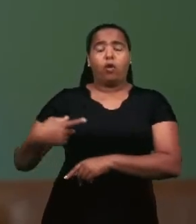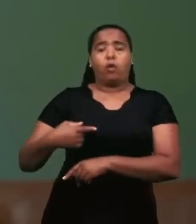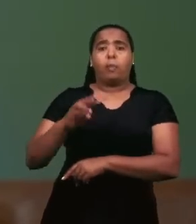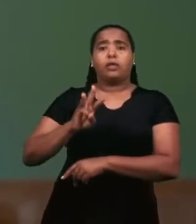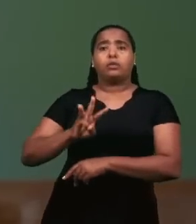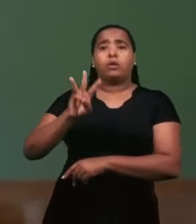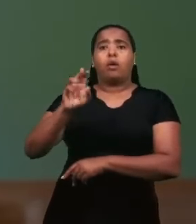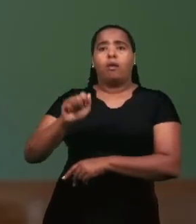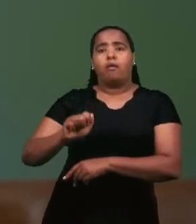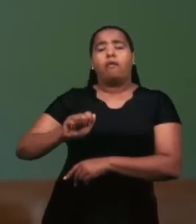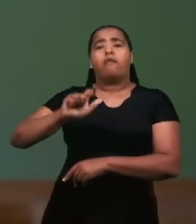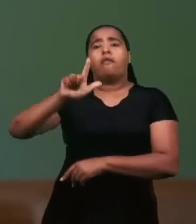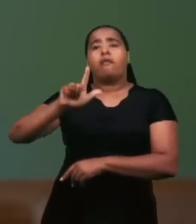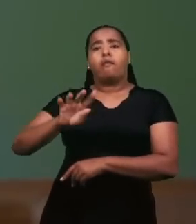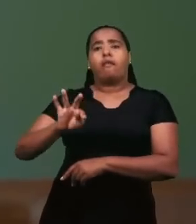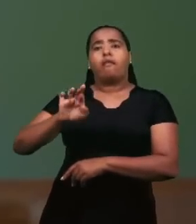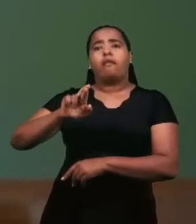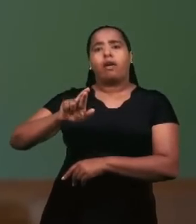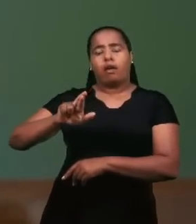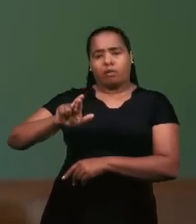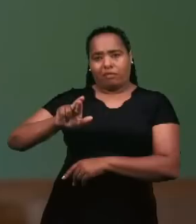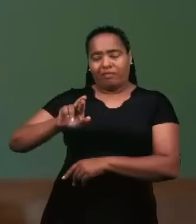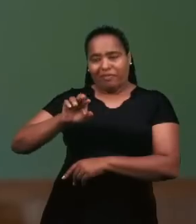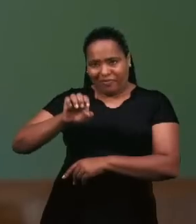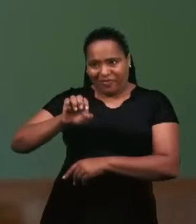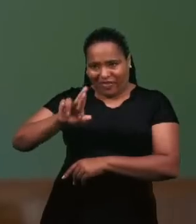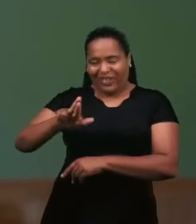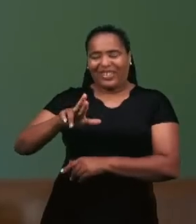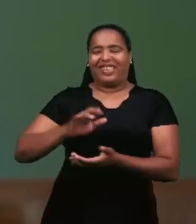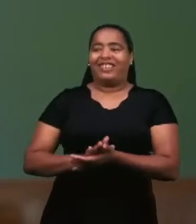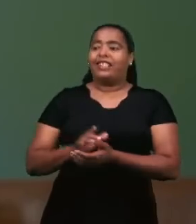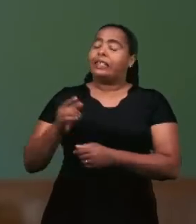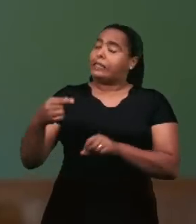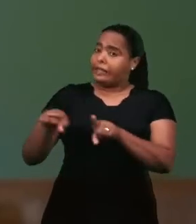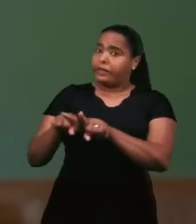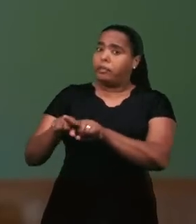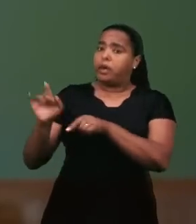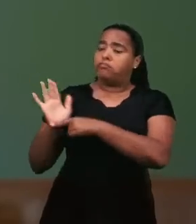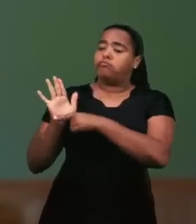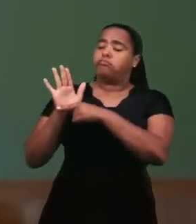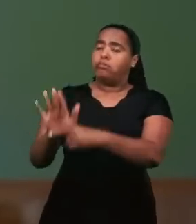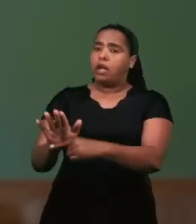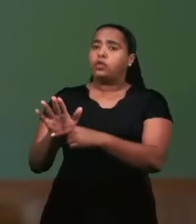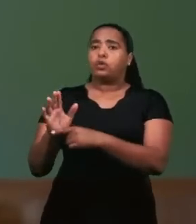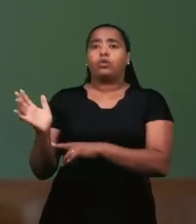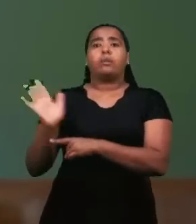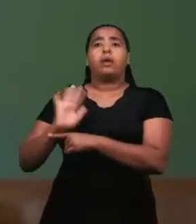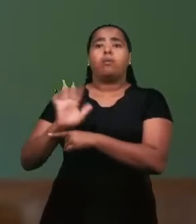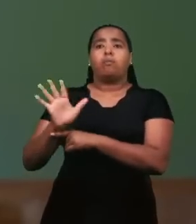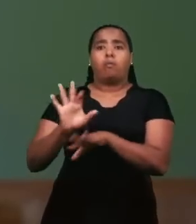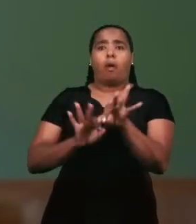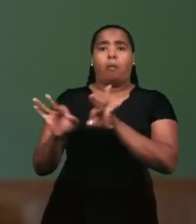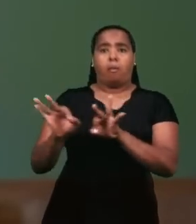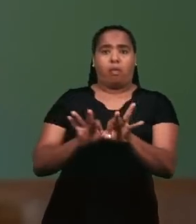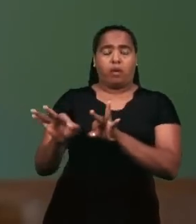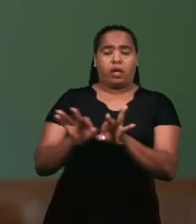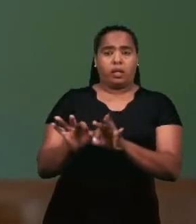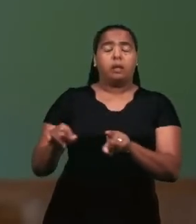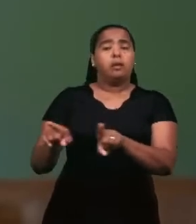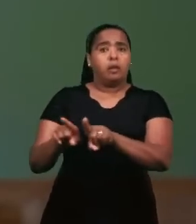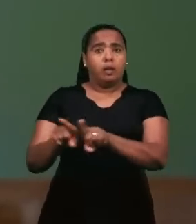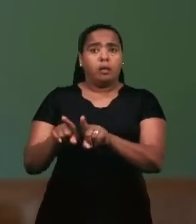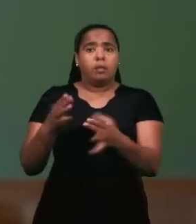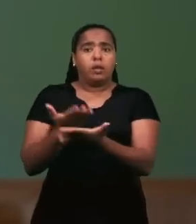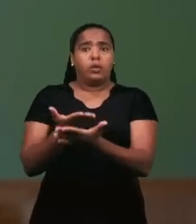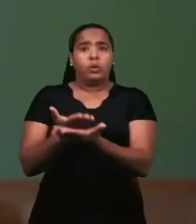ali na Igreja de Ipanema, que colaborou muito com a elaboração deste vídeo e também os estudos